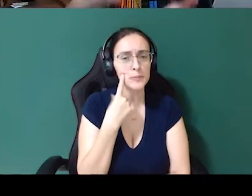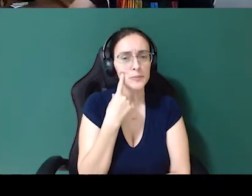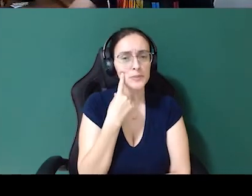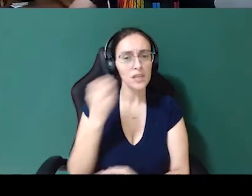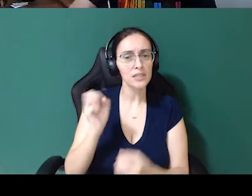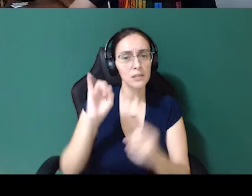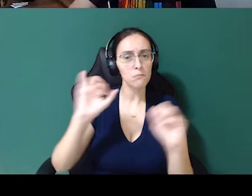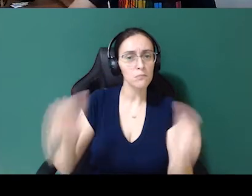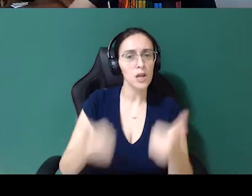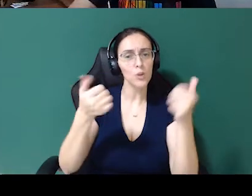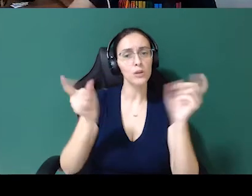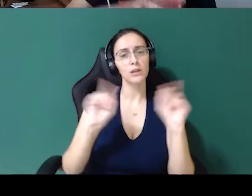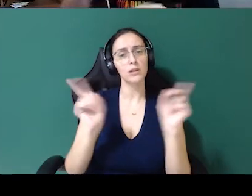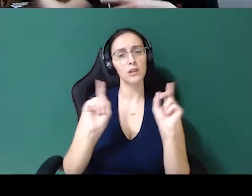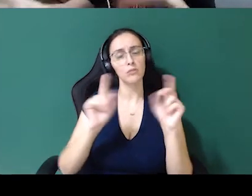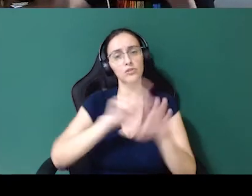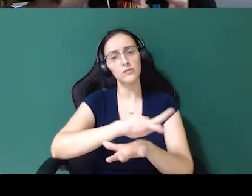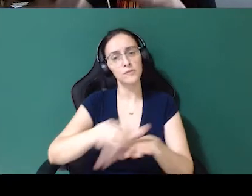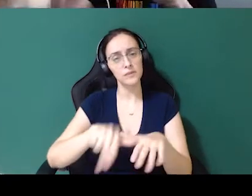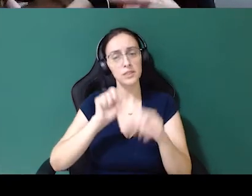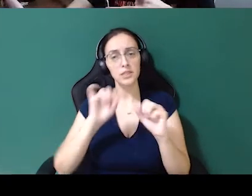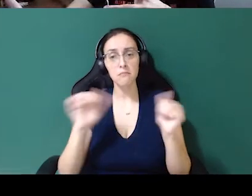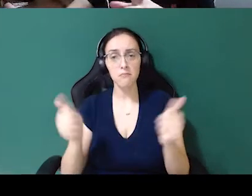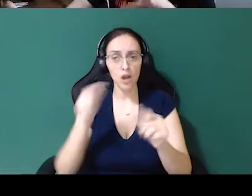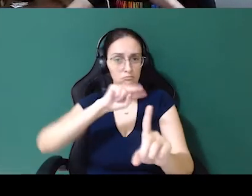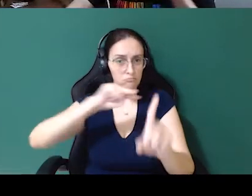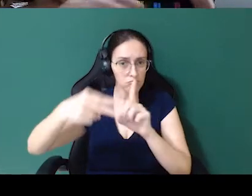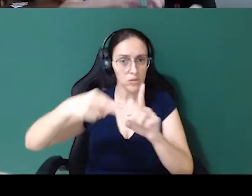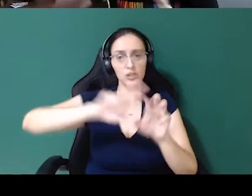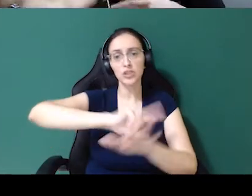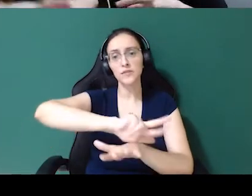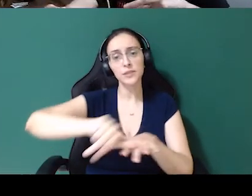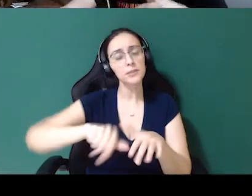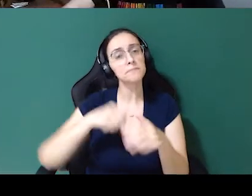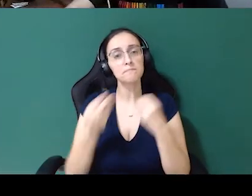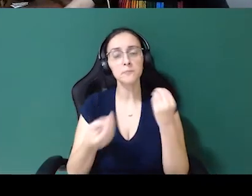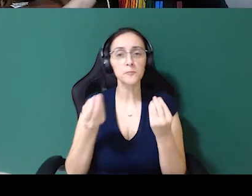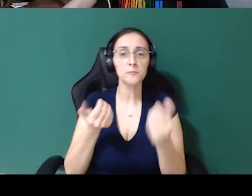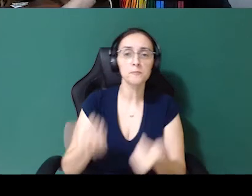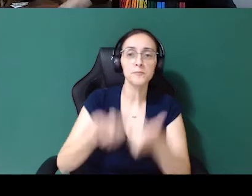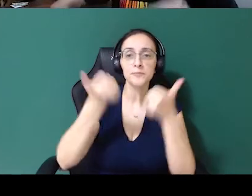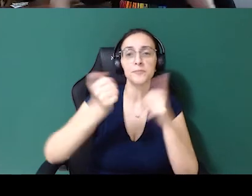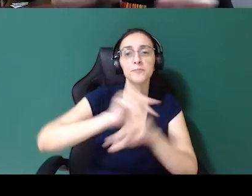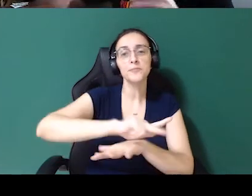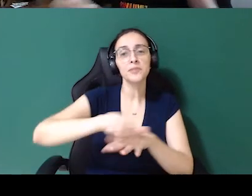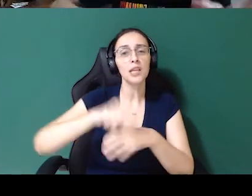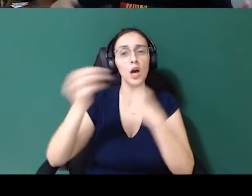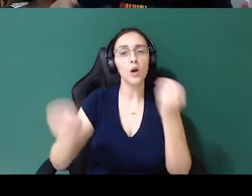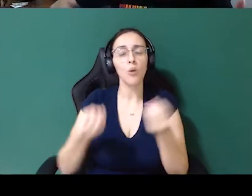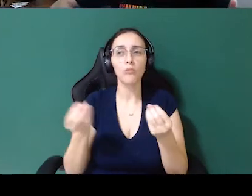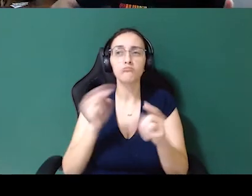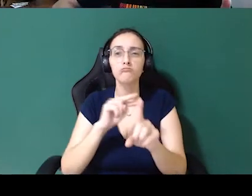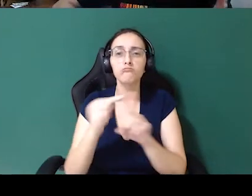se está melhorando ou não a diversidade? Se está melhorando ou não a percepção de diversidade? A percepção de... Como que está a